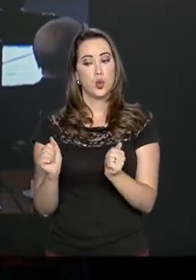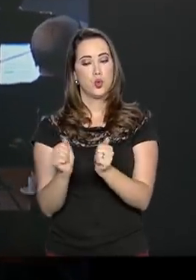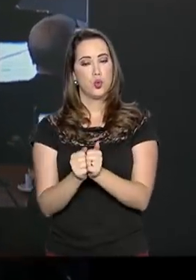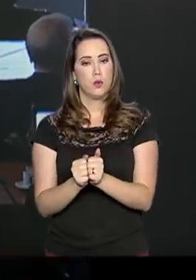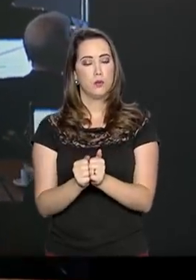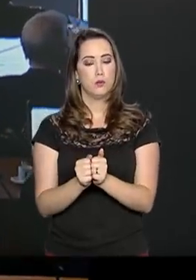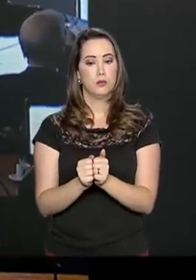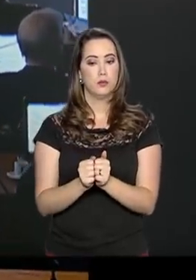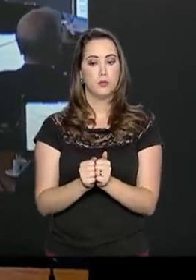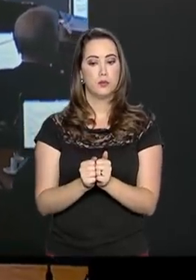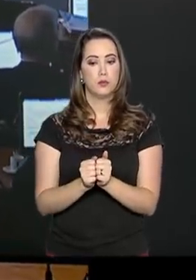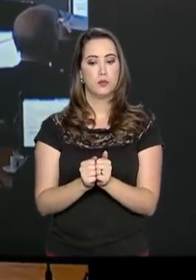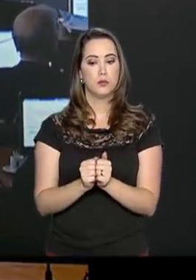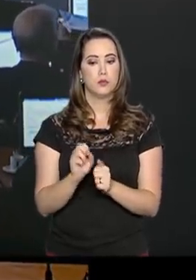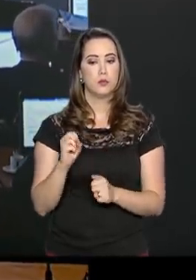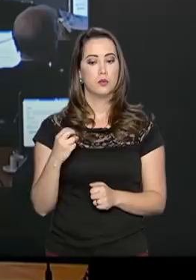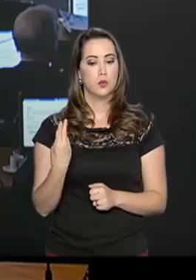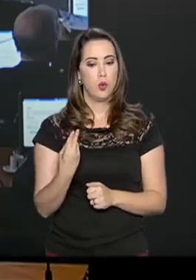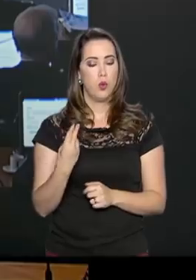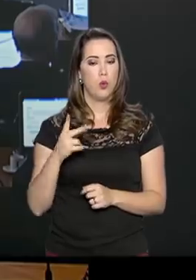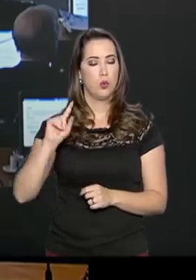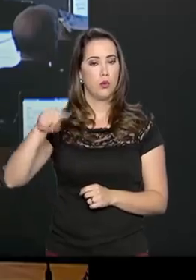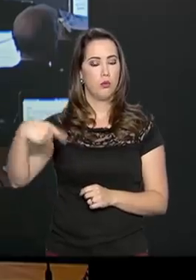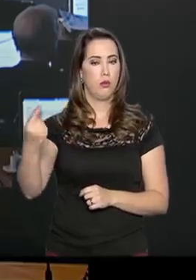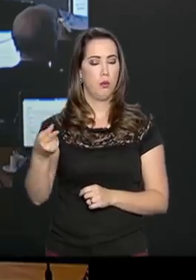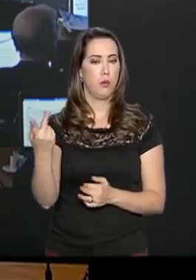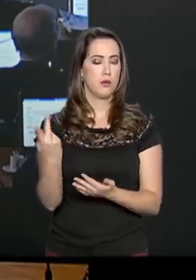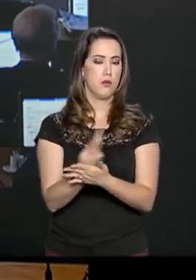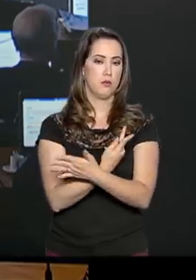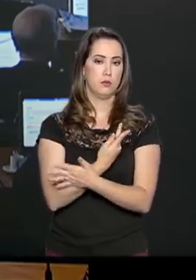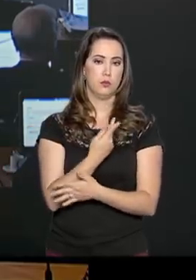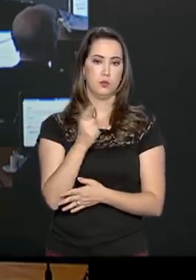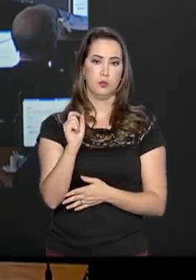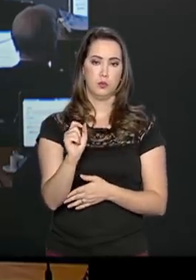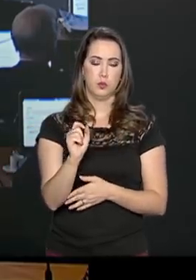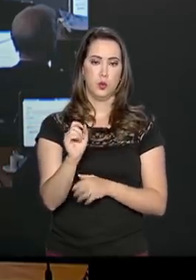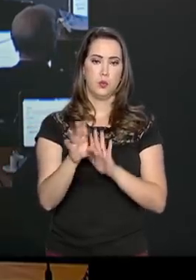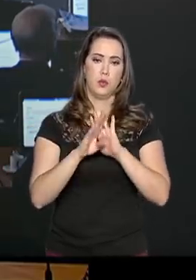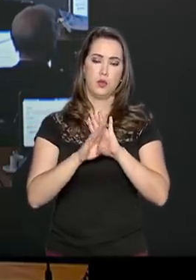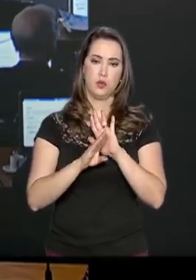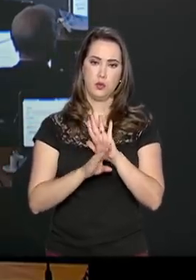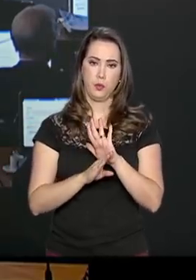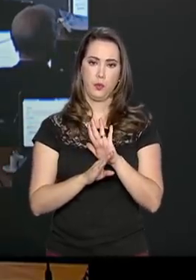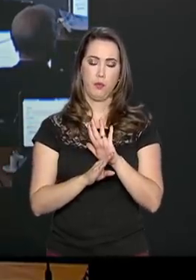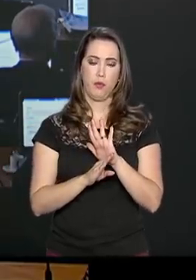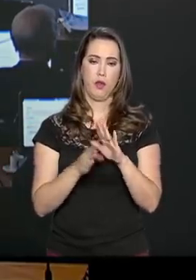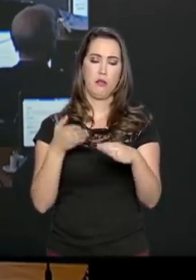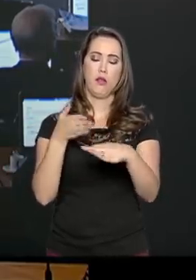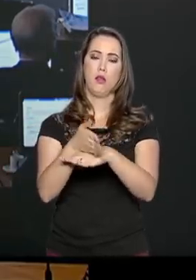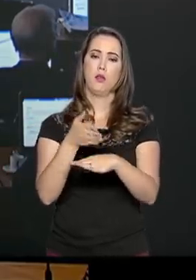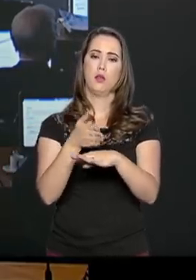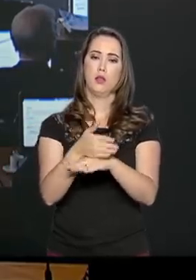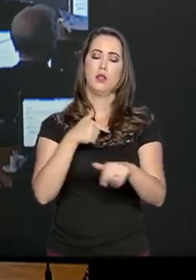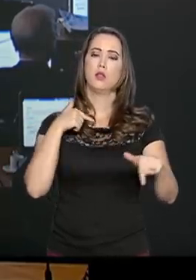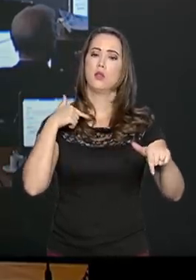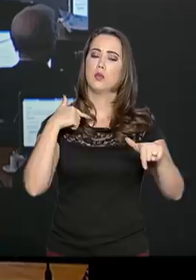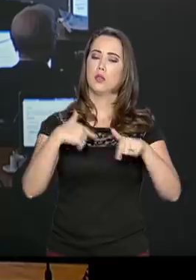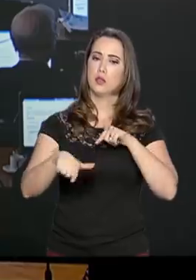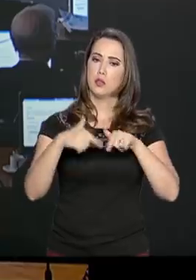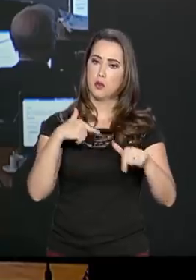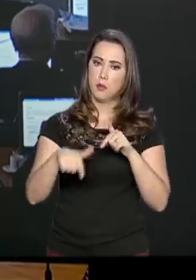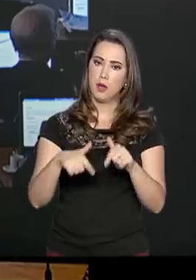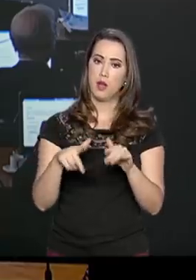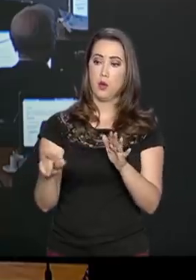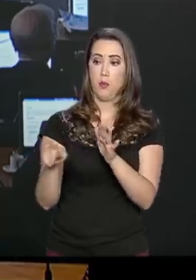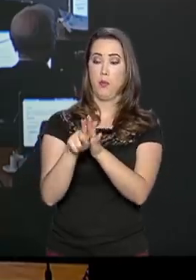Concomitantemente, ou logo em seguida à realização desse projeto, entrariam ações de